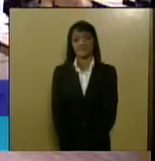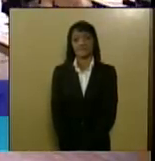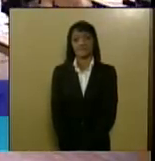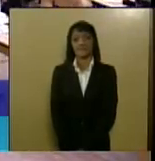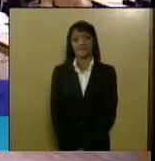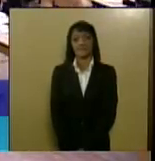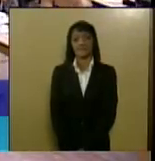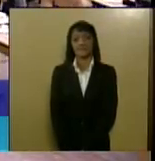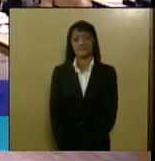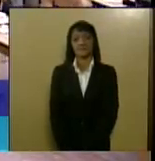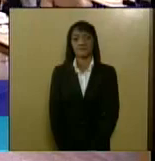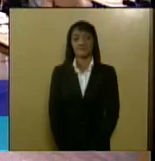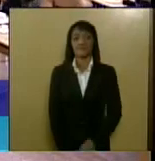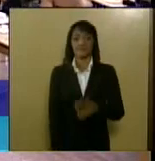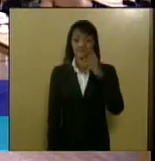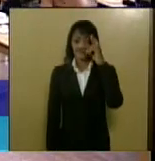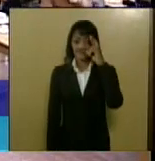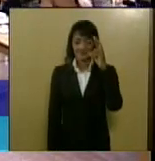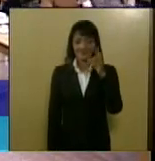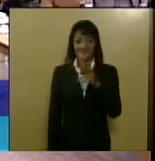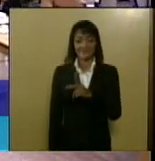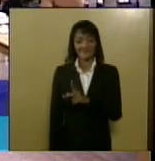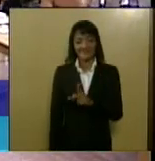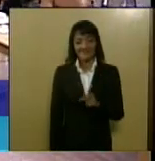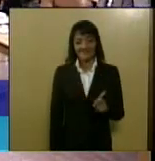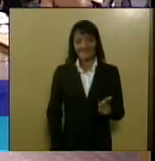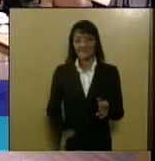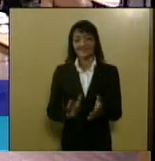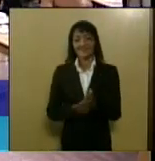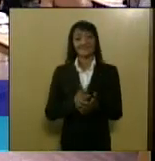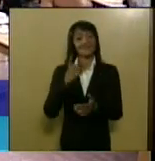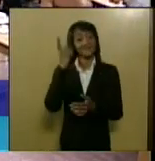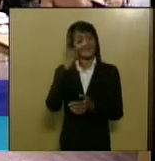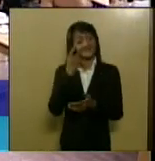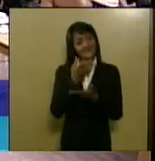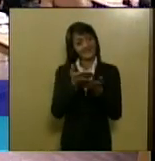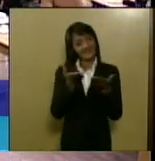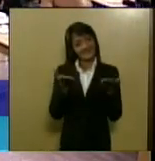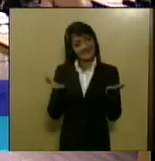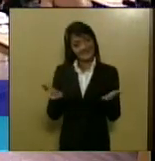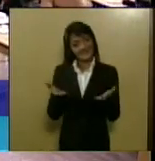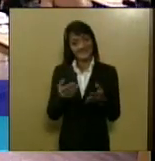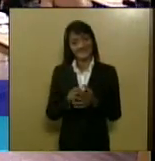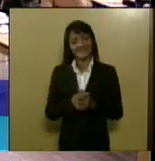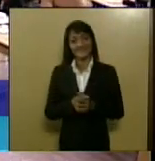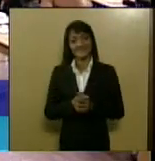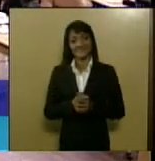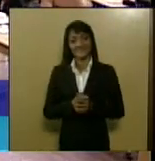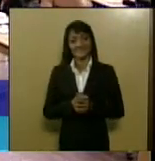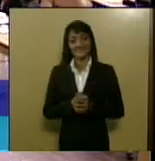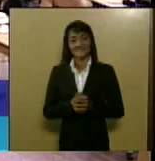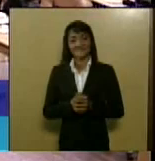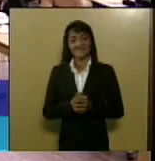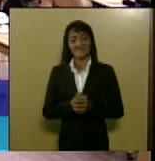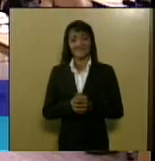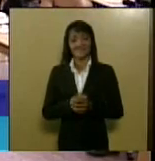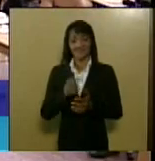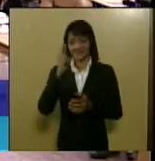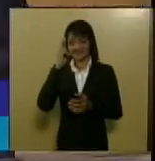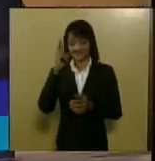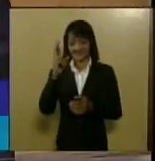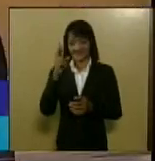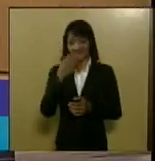senhor presidente senhoras deputadas senhores deputados senhoras e senhores